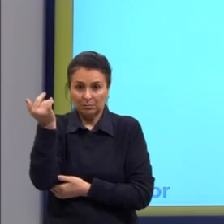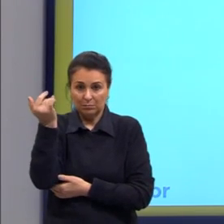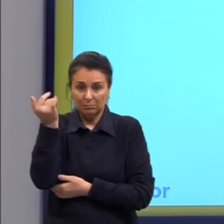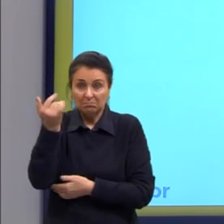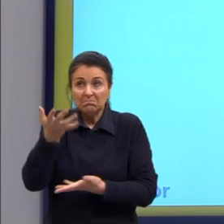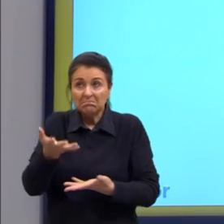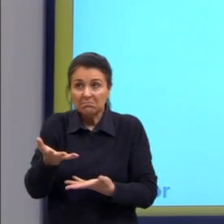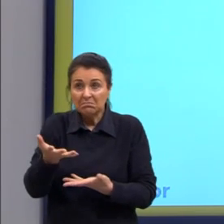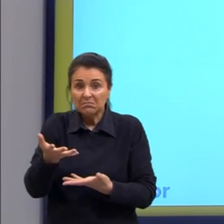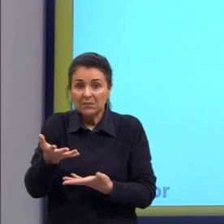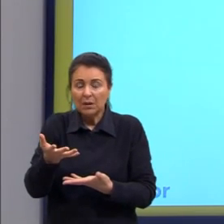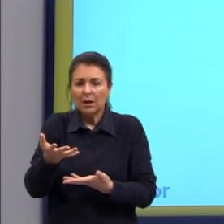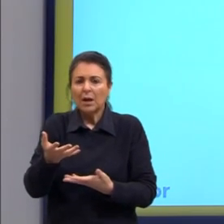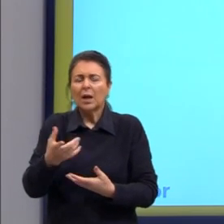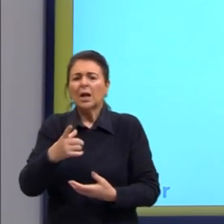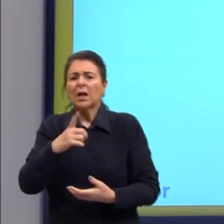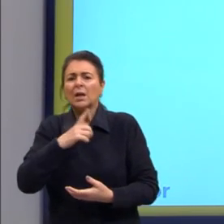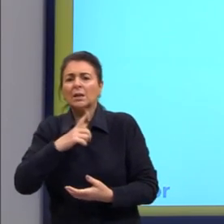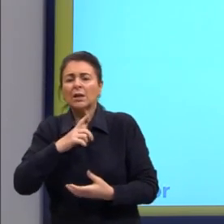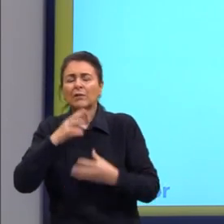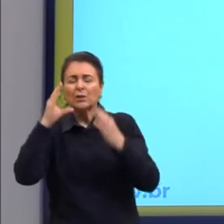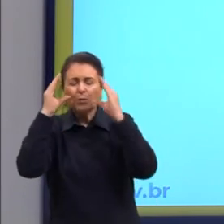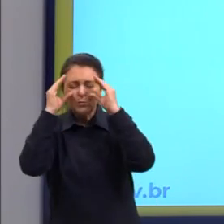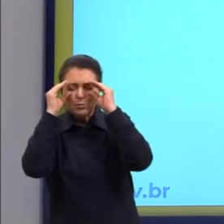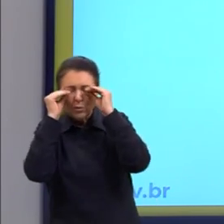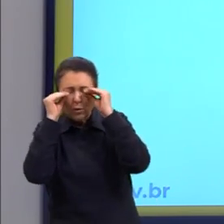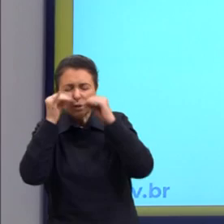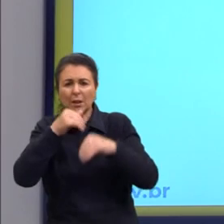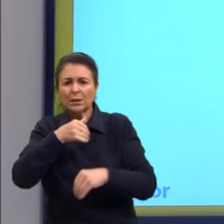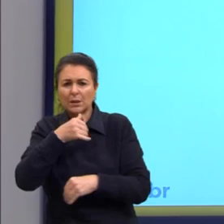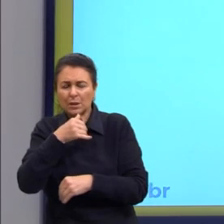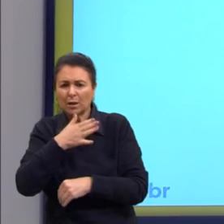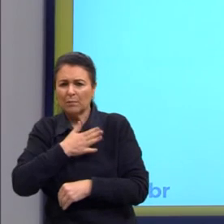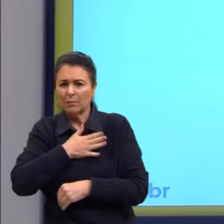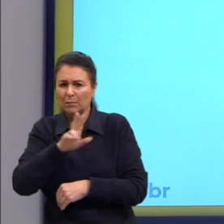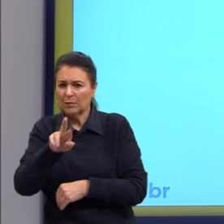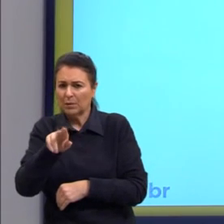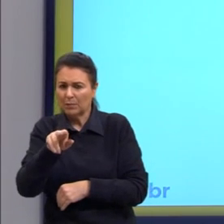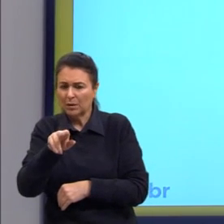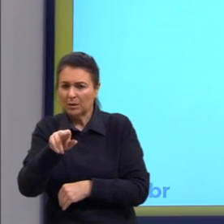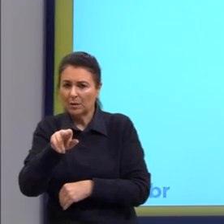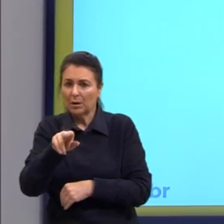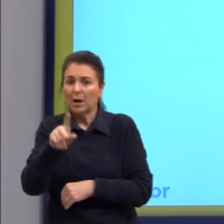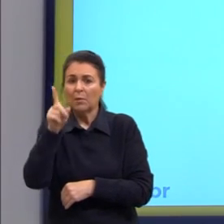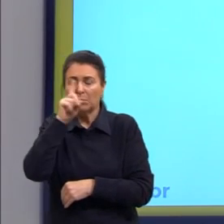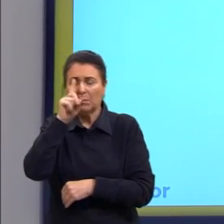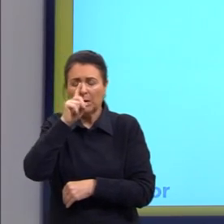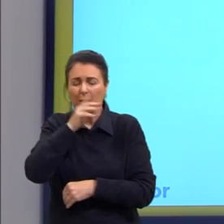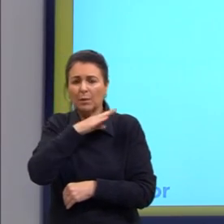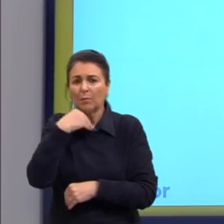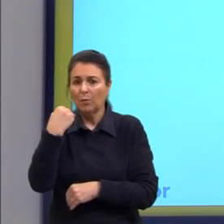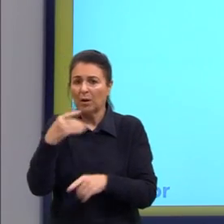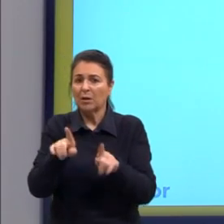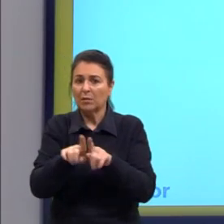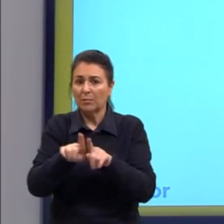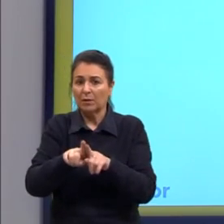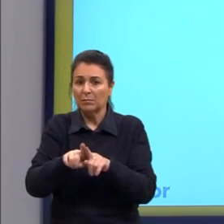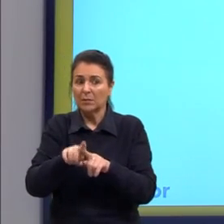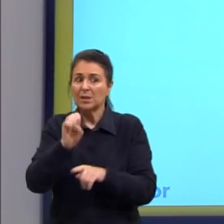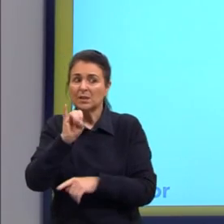morresse amanhã, viria ao menos fechar meus olhos, minha triste irmã. Minha mãe de saudades morreria, se eu morresse amanhã.